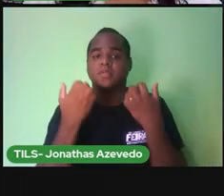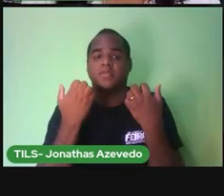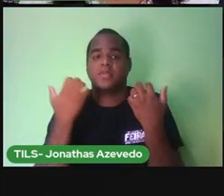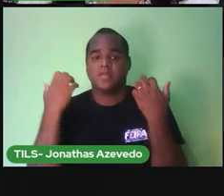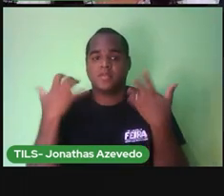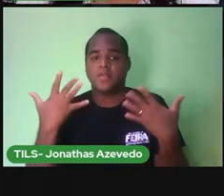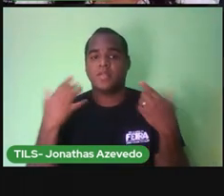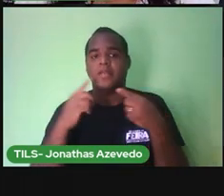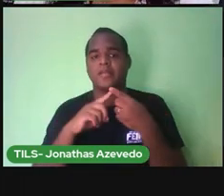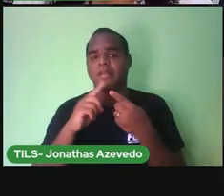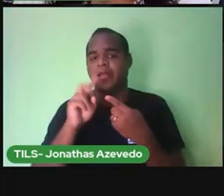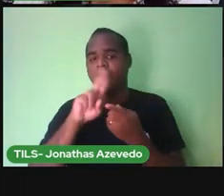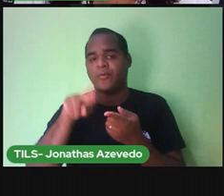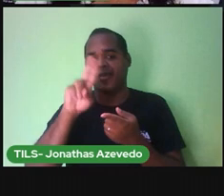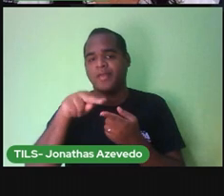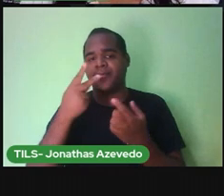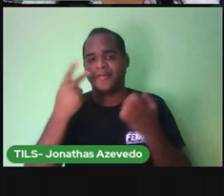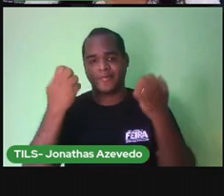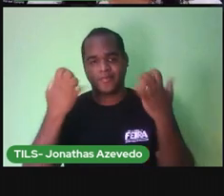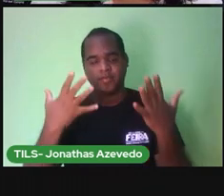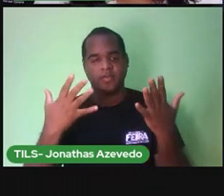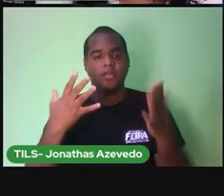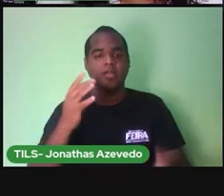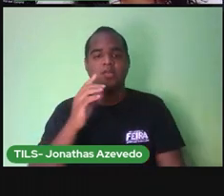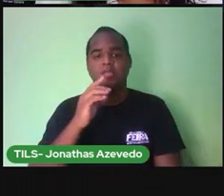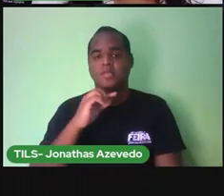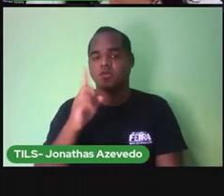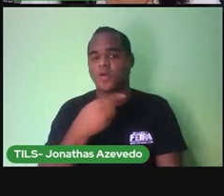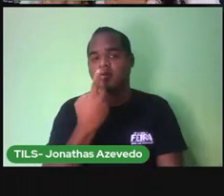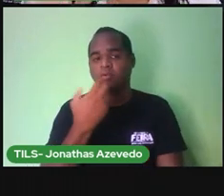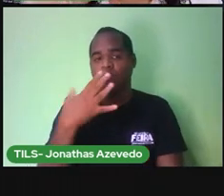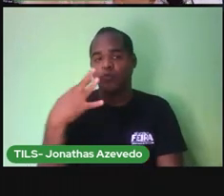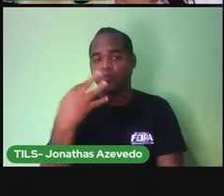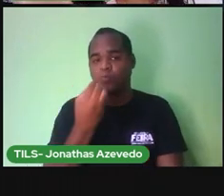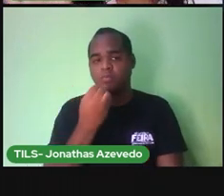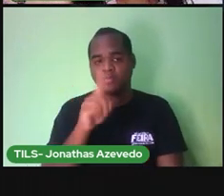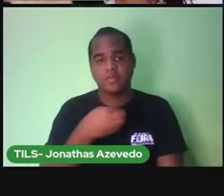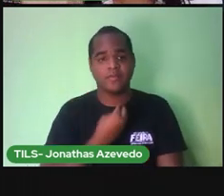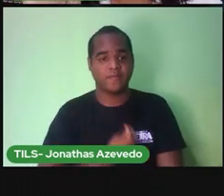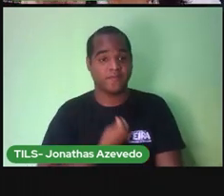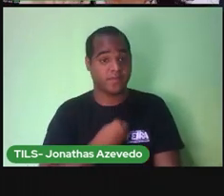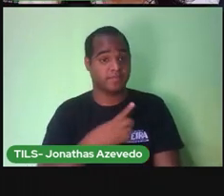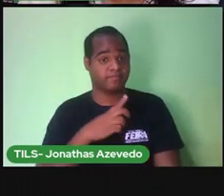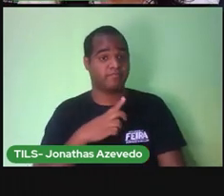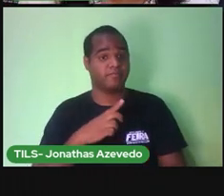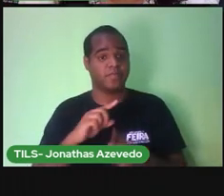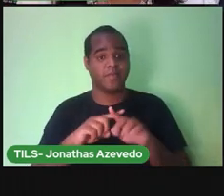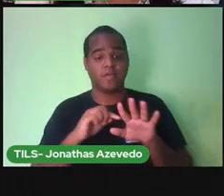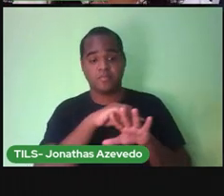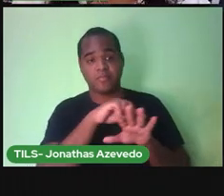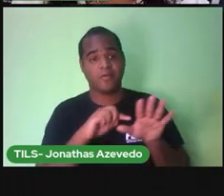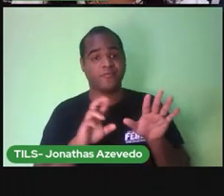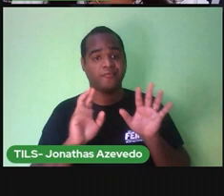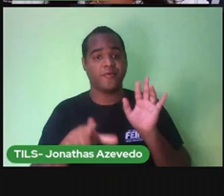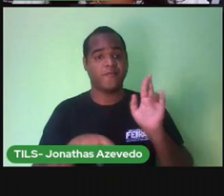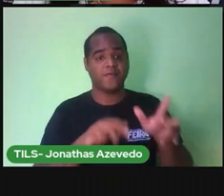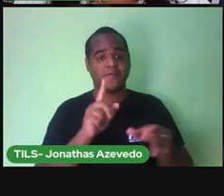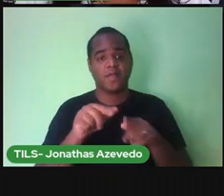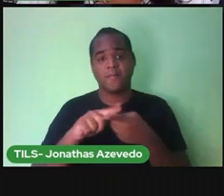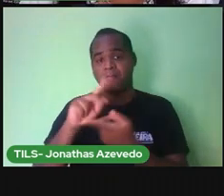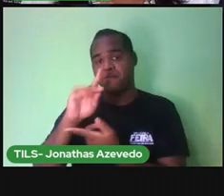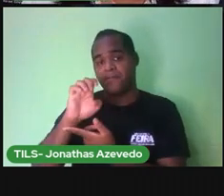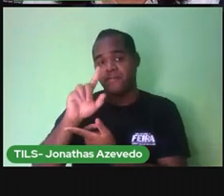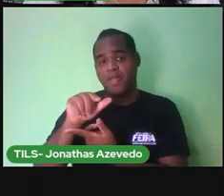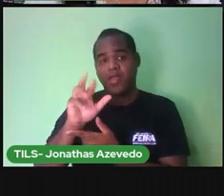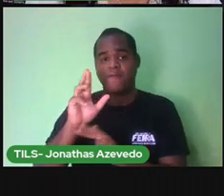Mas Nem todo mundo Tem o mesmo tamanho de mão O mesmo tamanho de